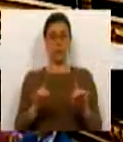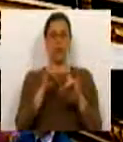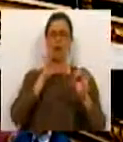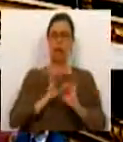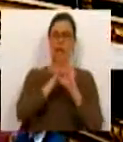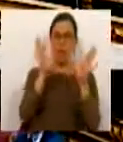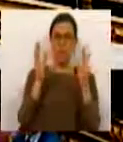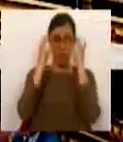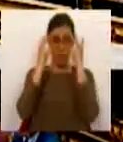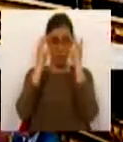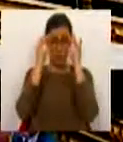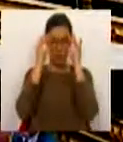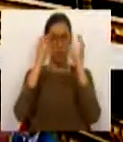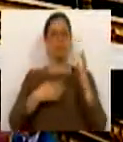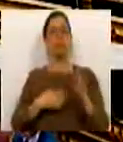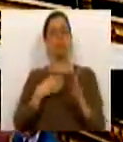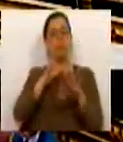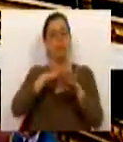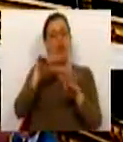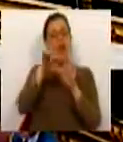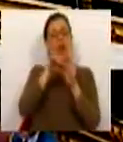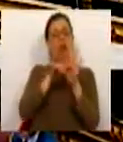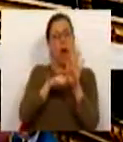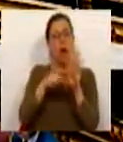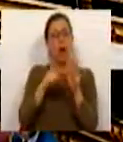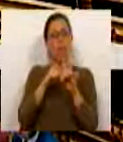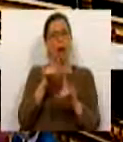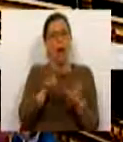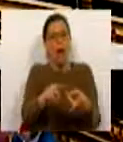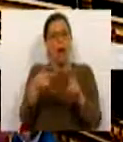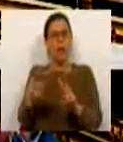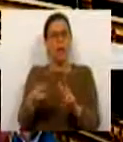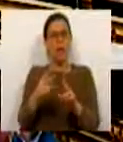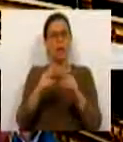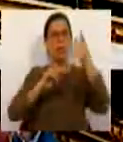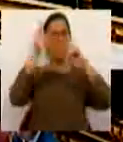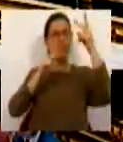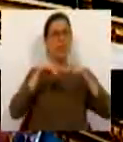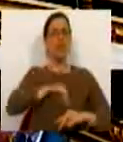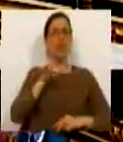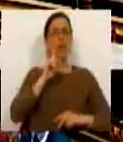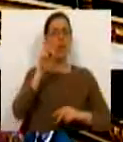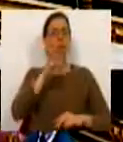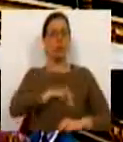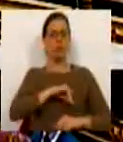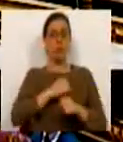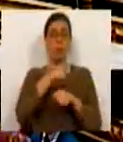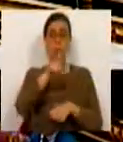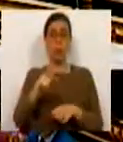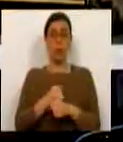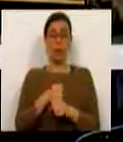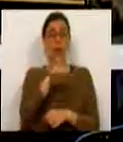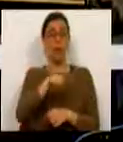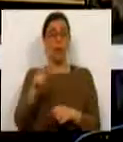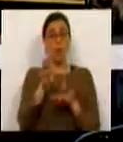clarificação interpretativa da norma relativa à alteração do posicionamento remuneratório dos trabalhadores